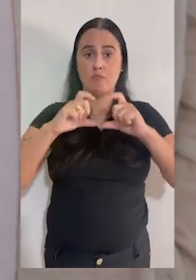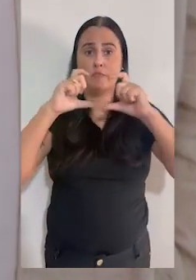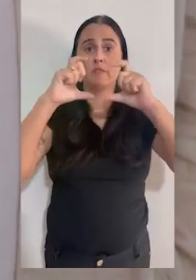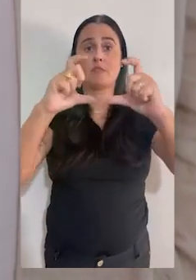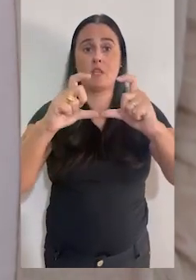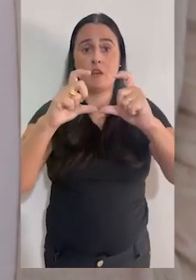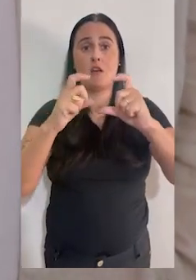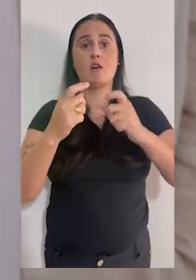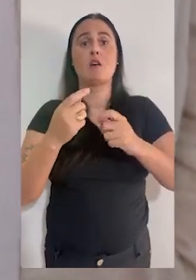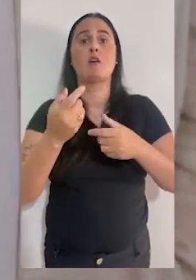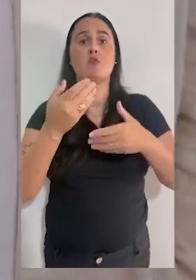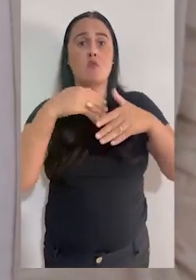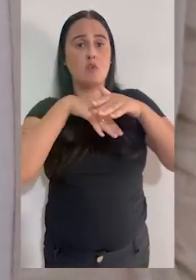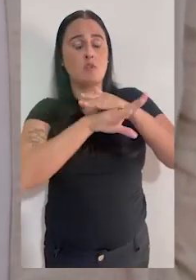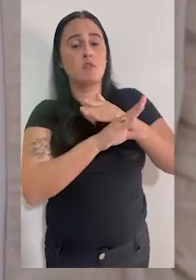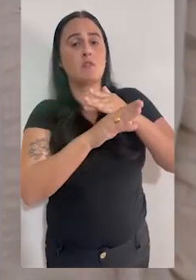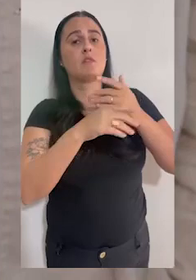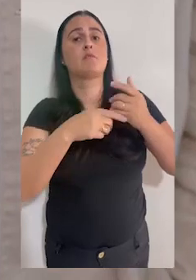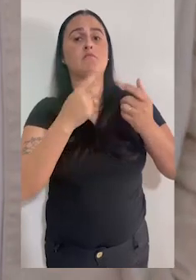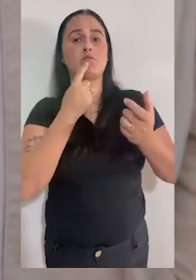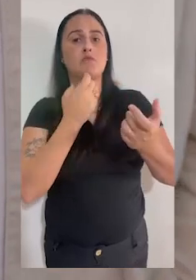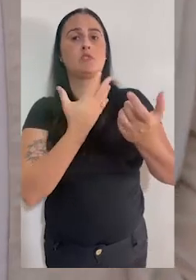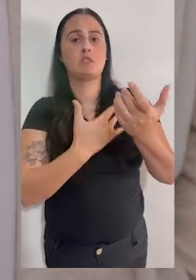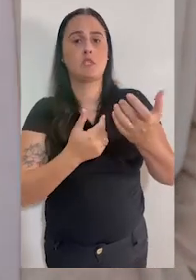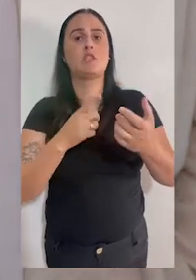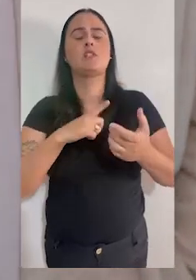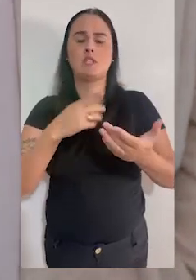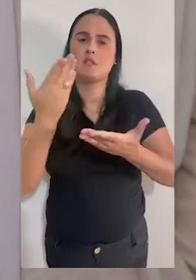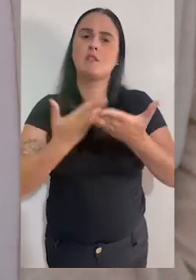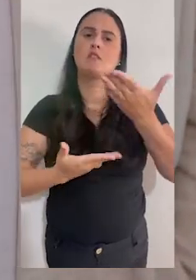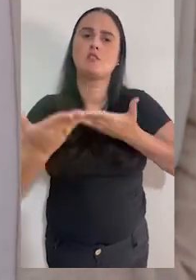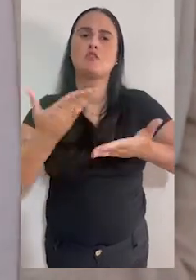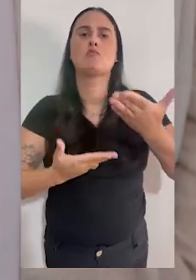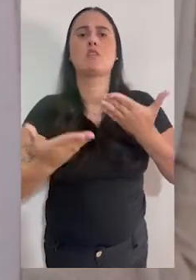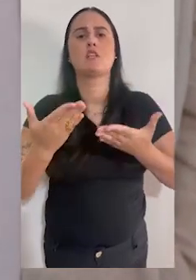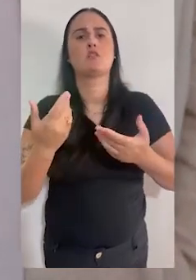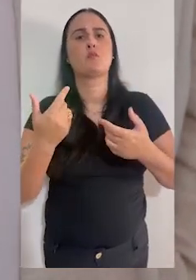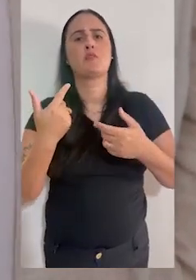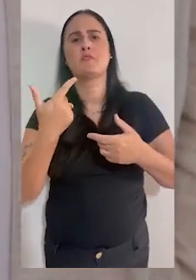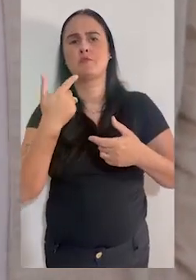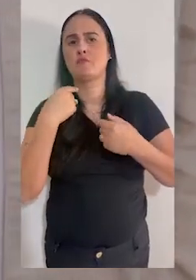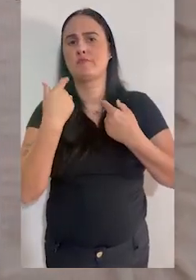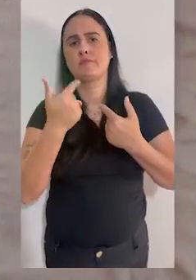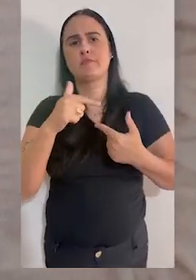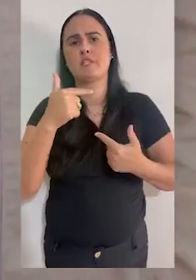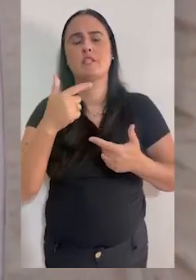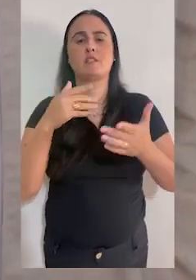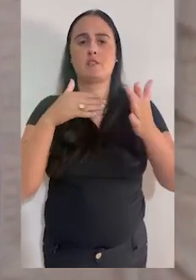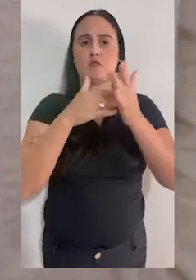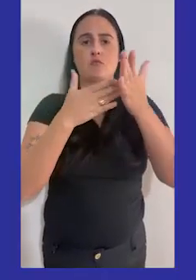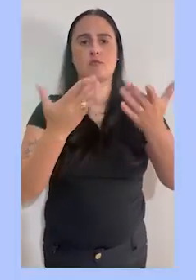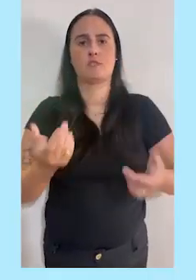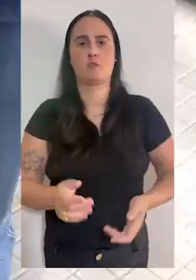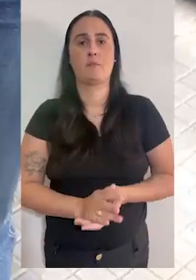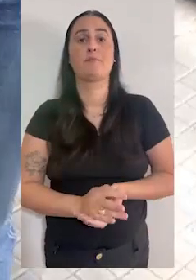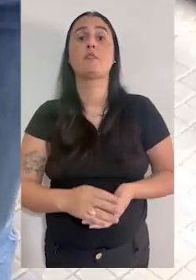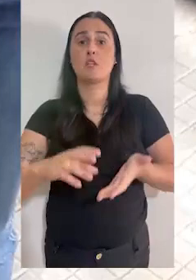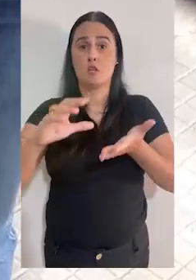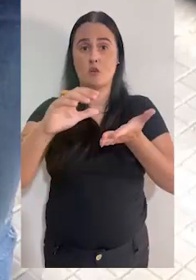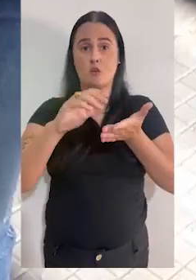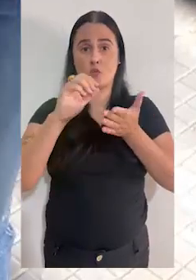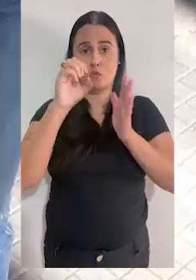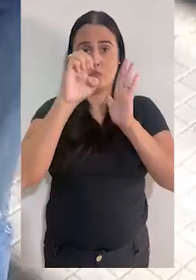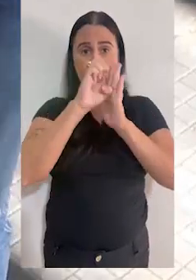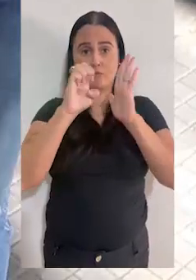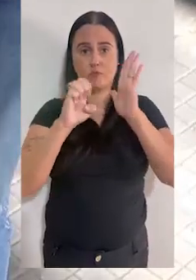estoque e garantir que o nosso atendimento se mantenha sem interrupção durante o mês de julho. O